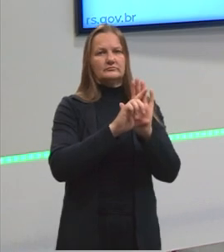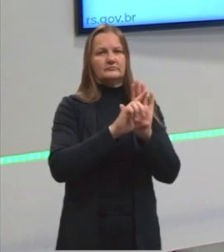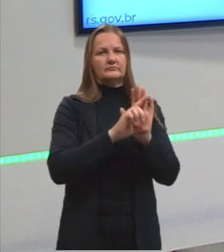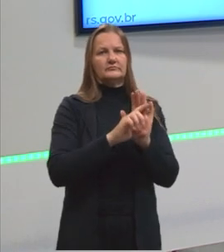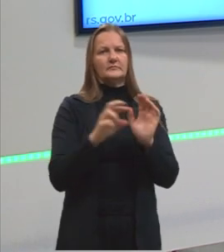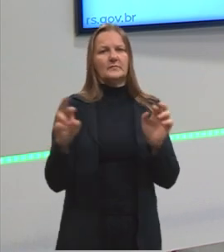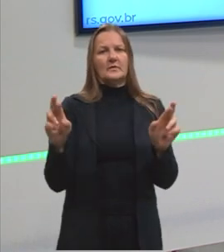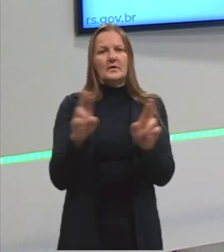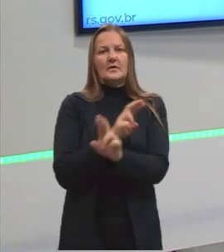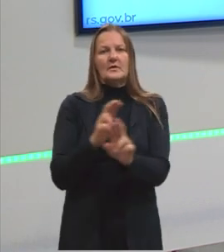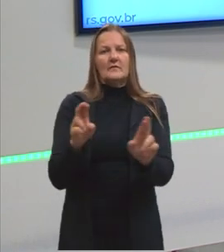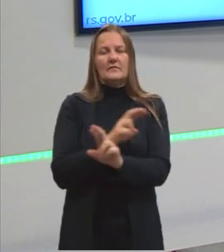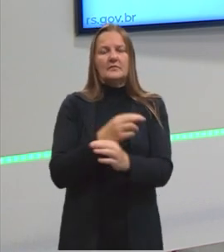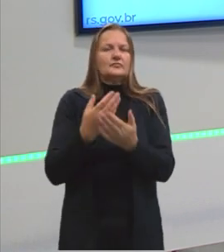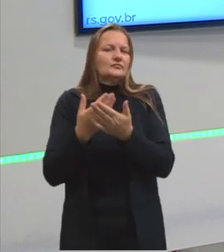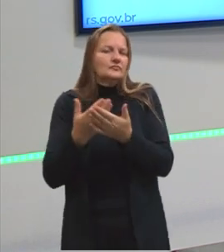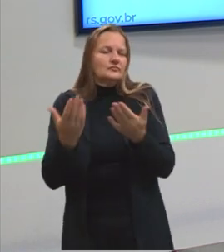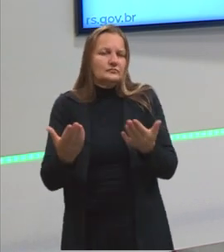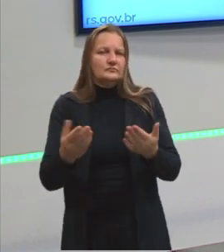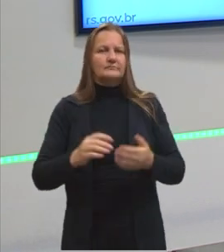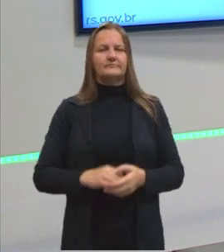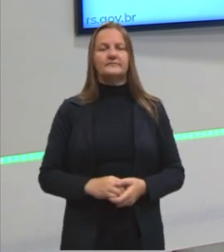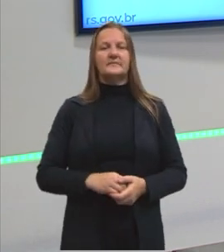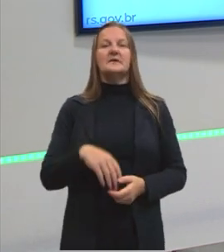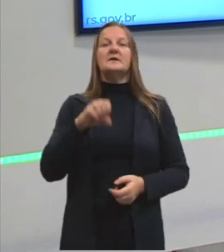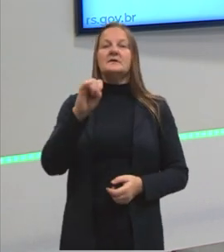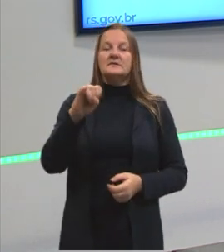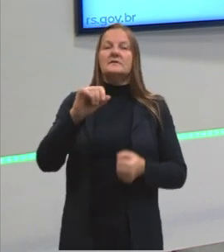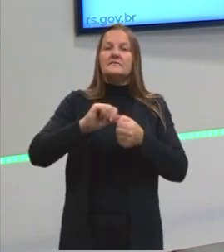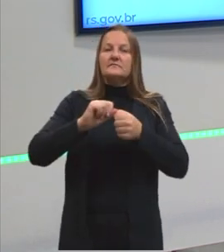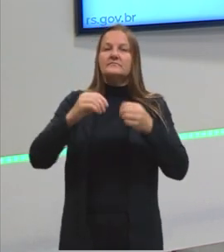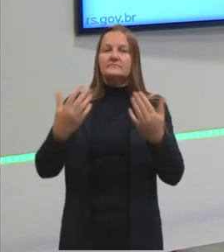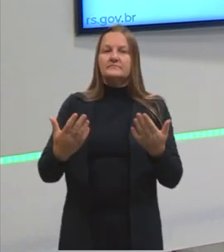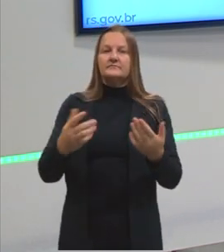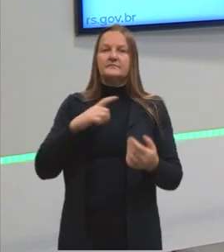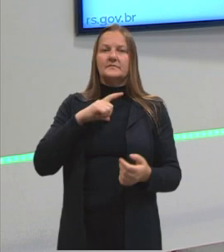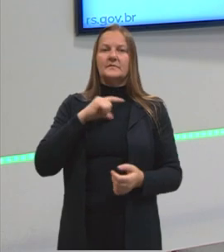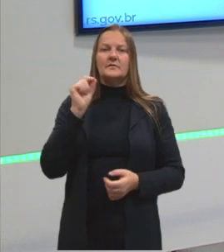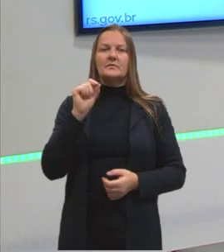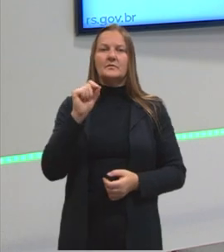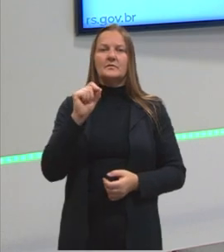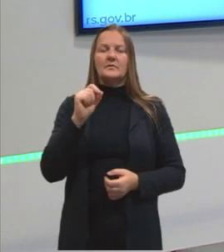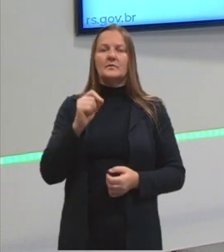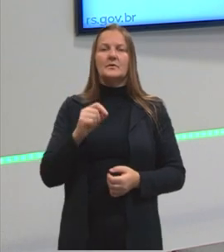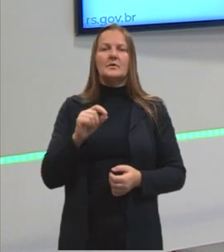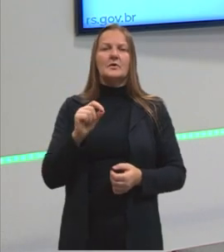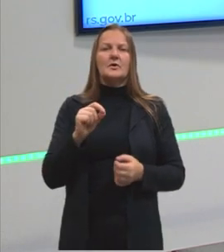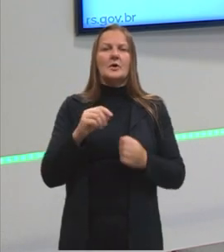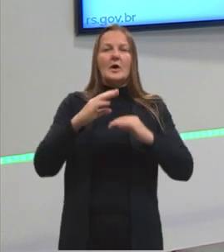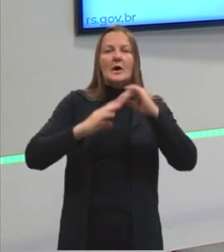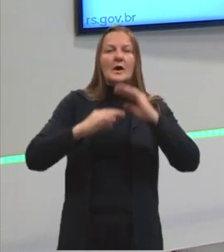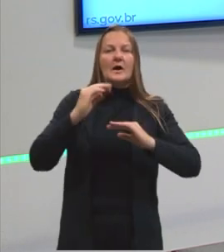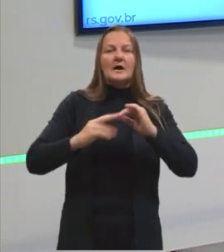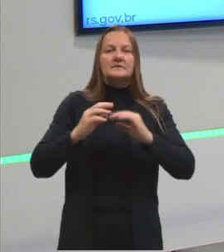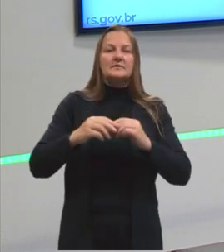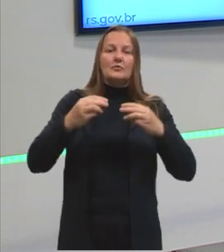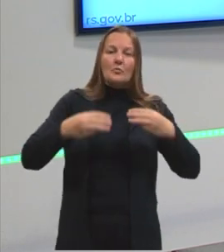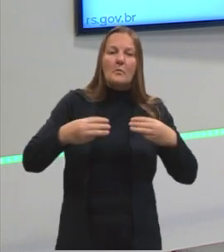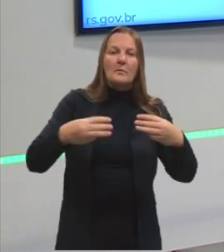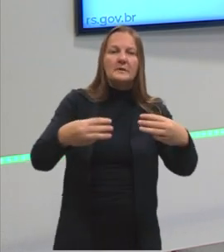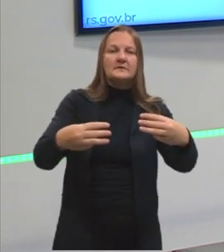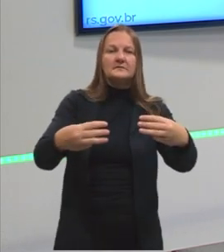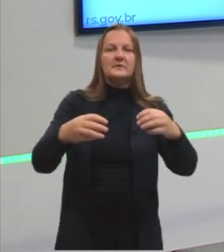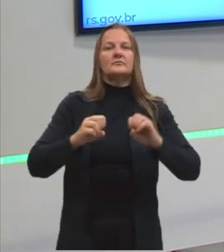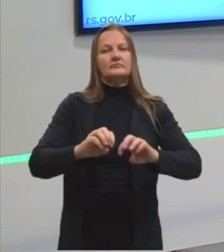Referentes ao estudo, por exemplo. Quando vocês fazem isso, vocês estão botando o peso de ação no Ministério.